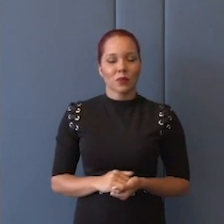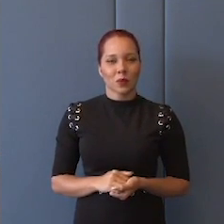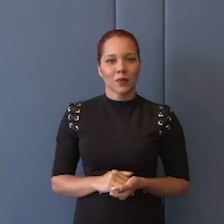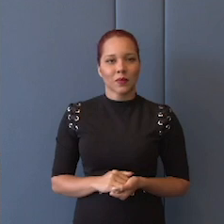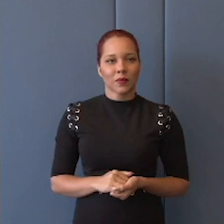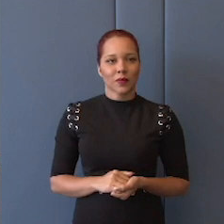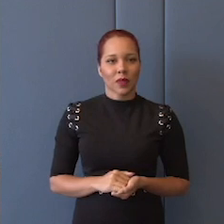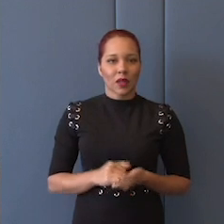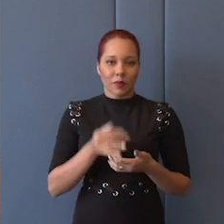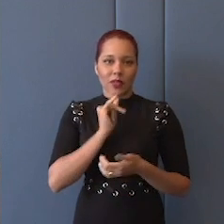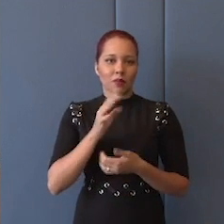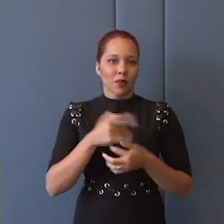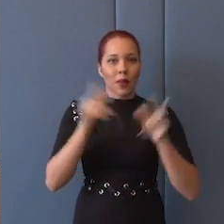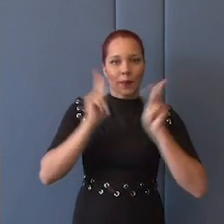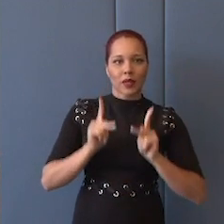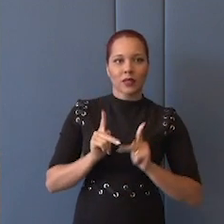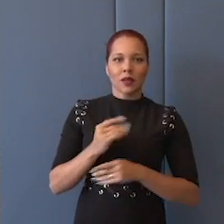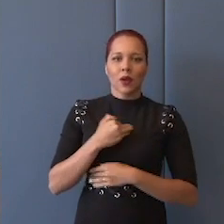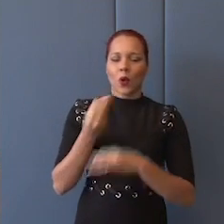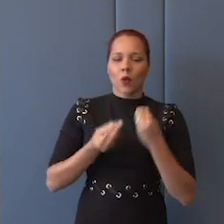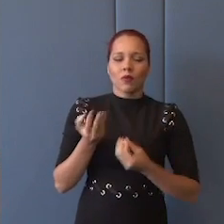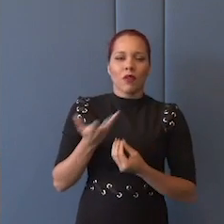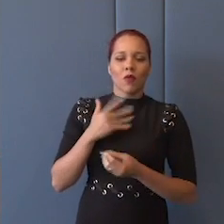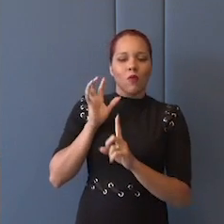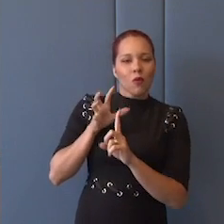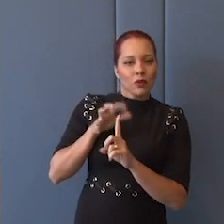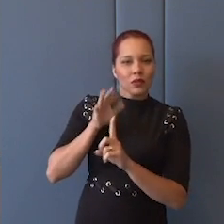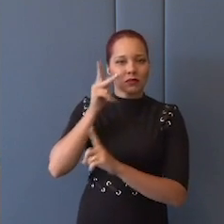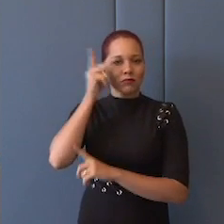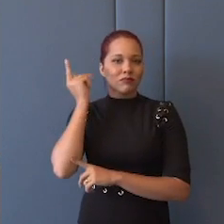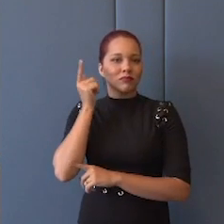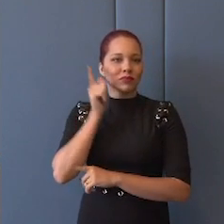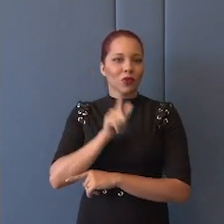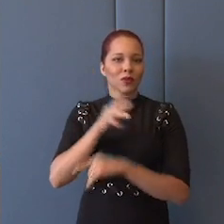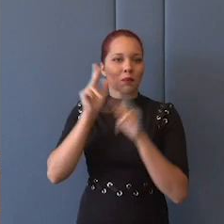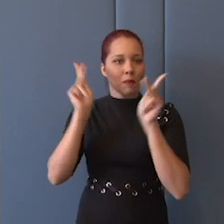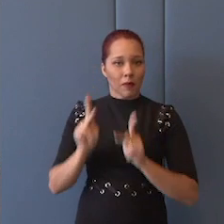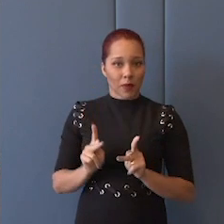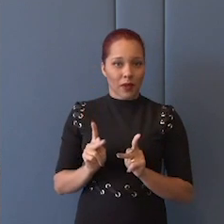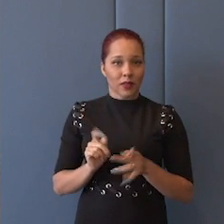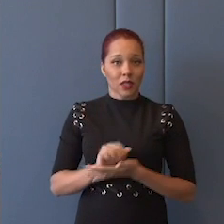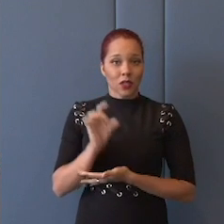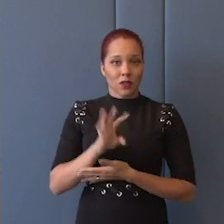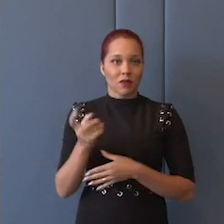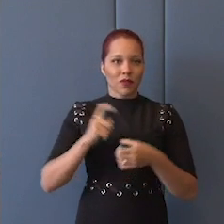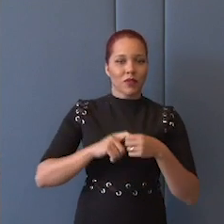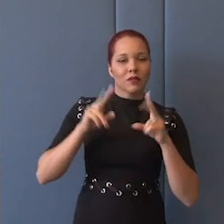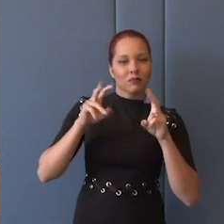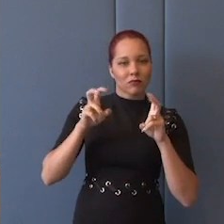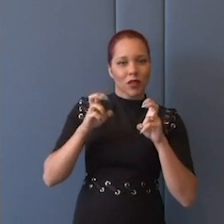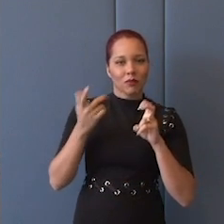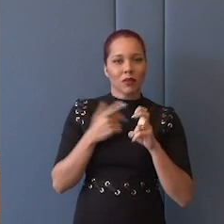Parente, em relação à paz, o meu convencimento, claro, paz, a gente está lá. Agora, voltando ao tema da nação,